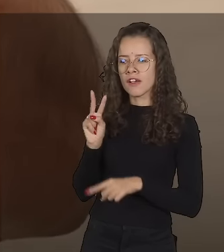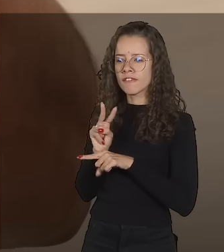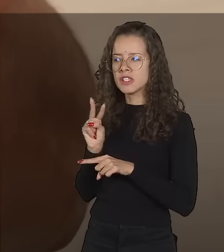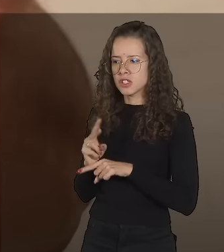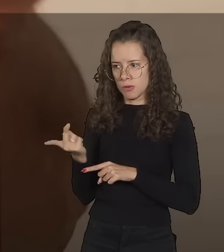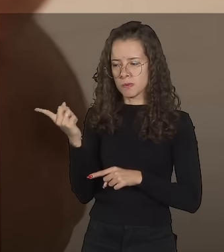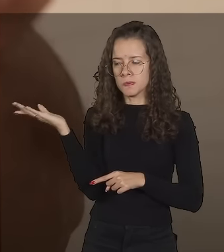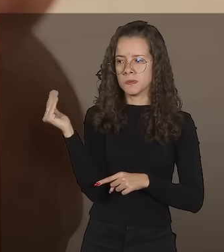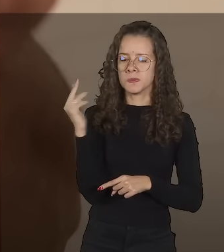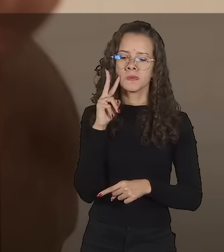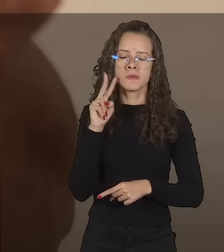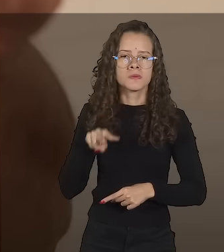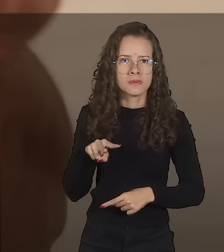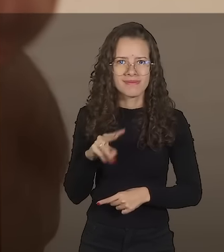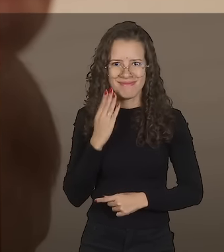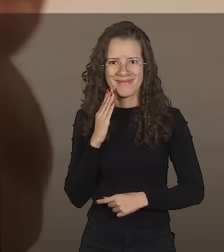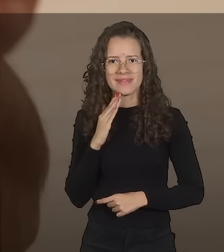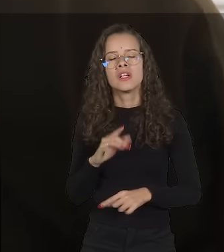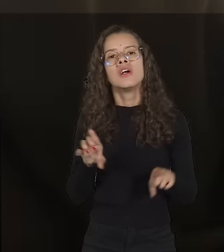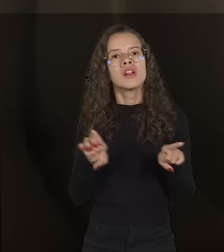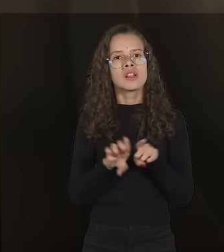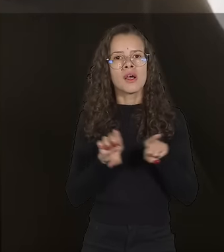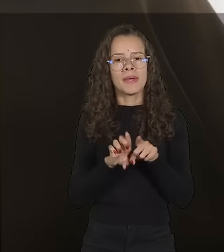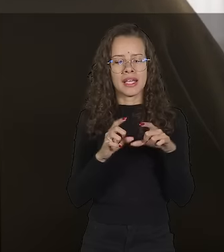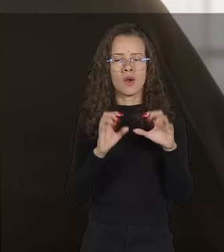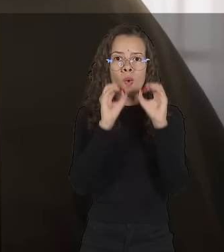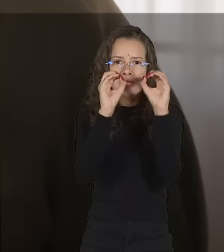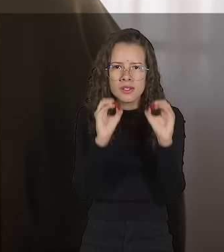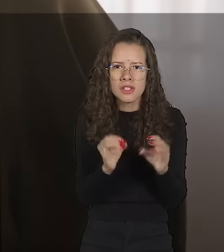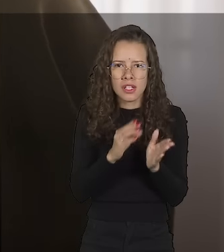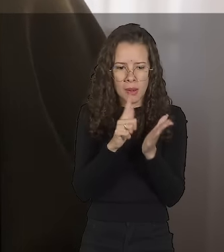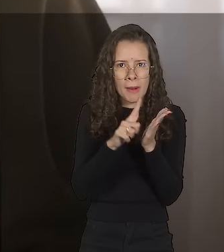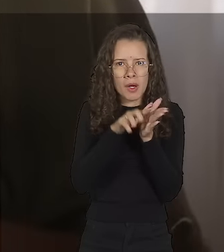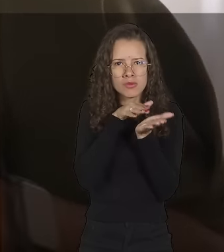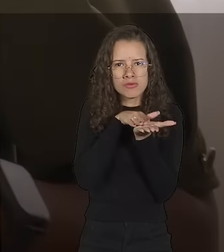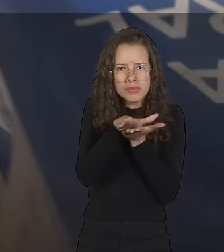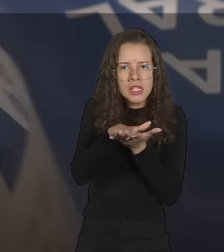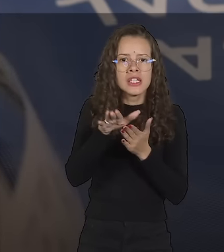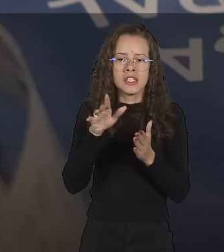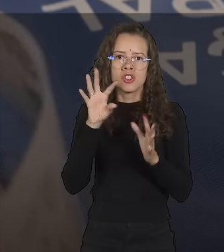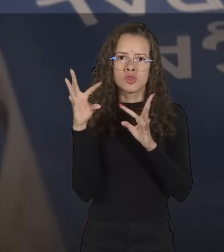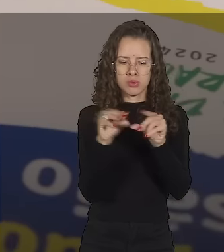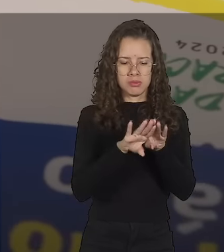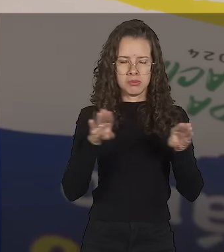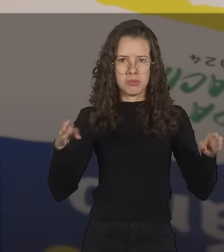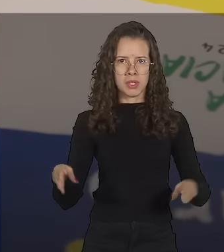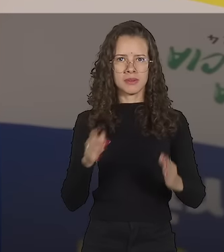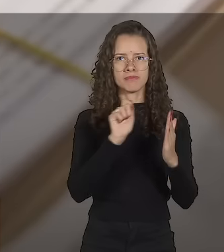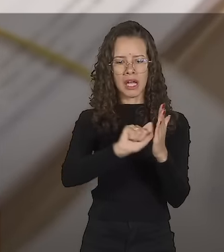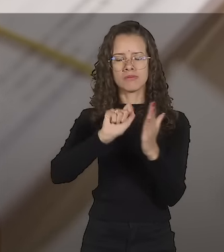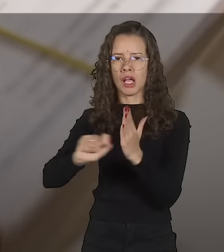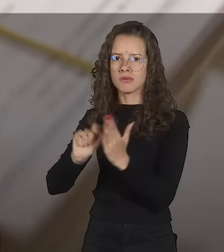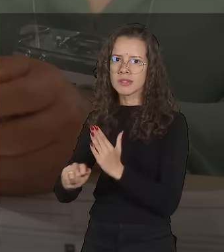feito o convite para acompanhar o procedimento. A Zerésima e o resumo da Zerésima são assinados por todas as pessoas da mesa